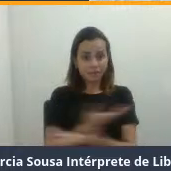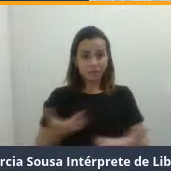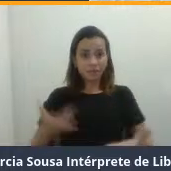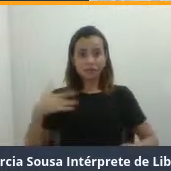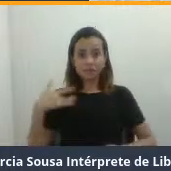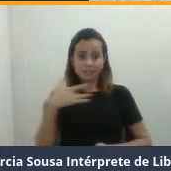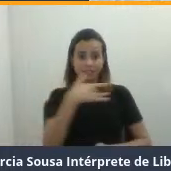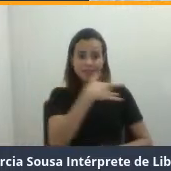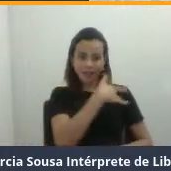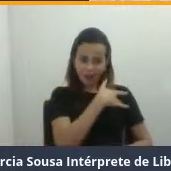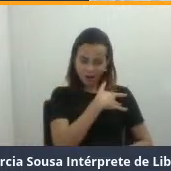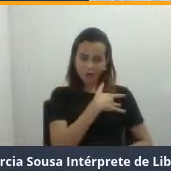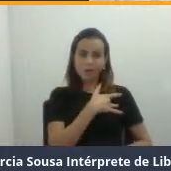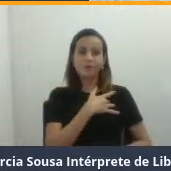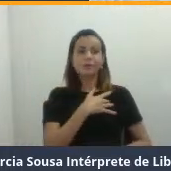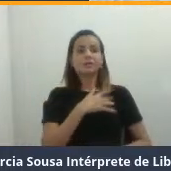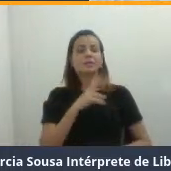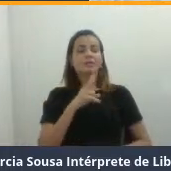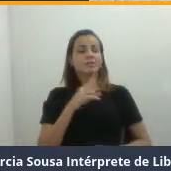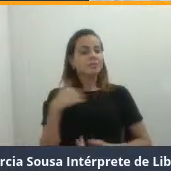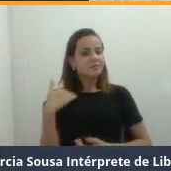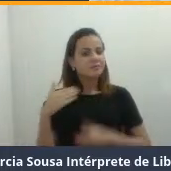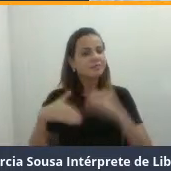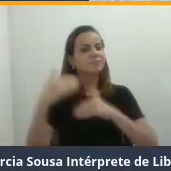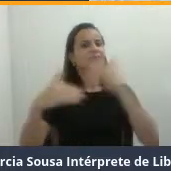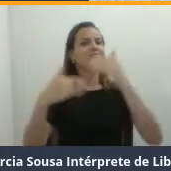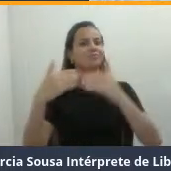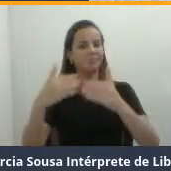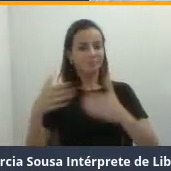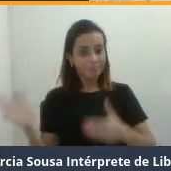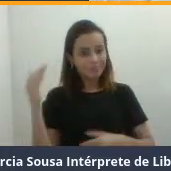e vamos para a frente. Obrigado.